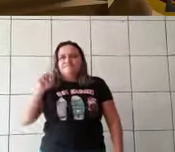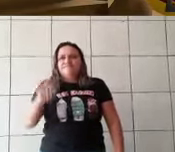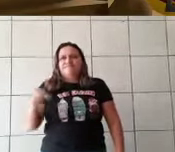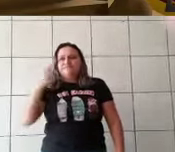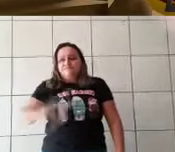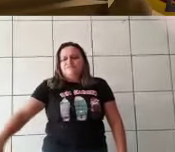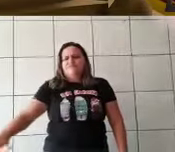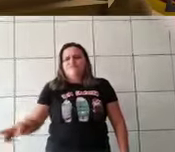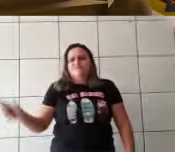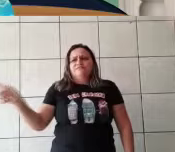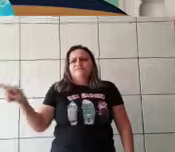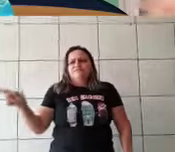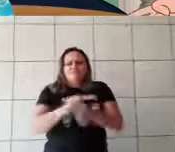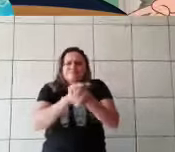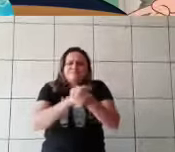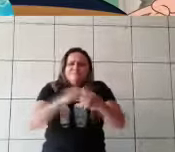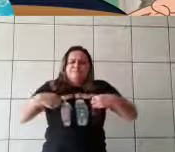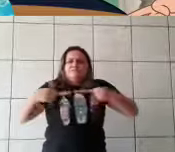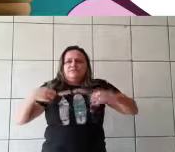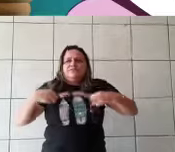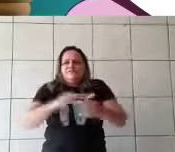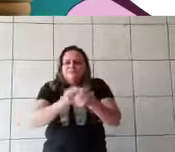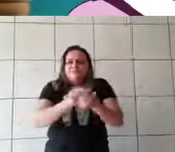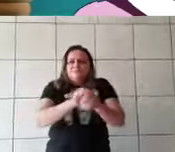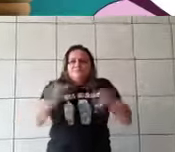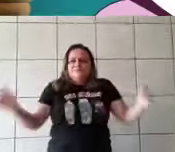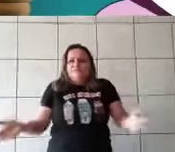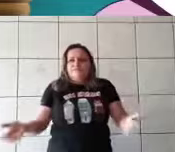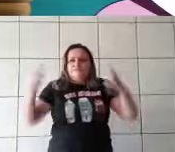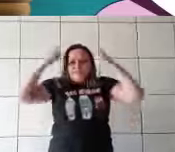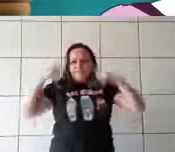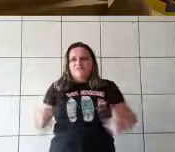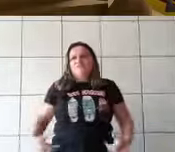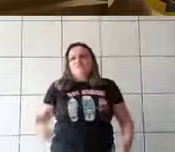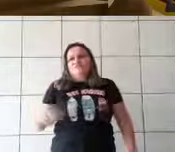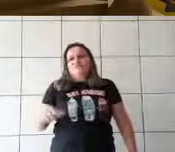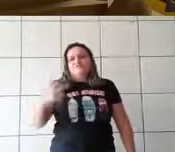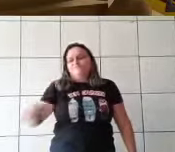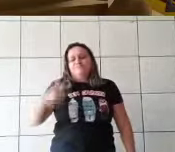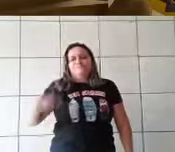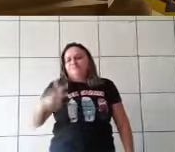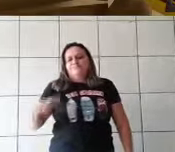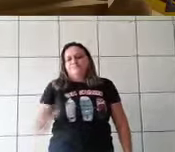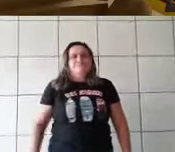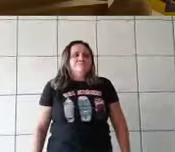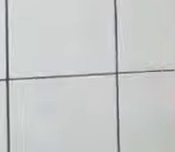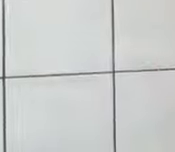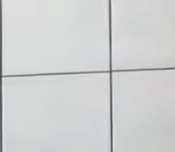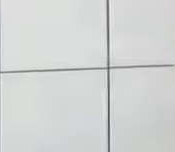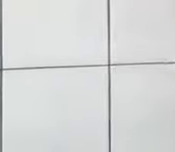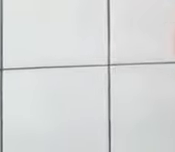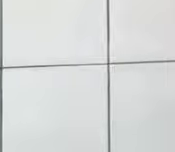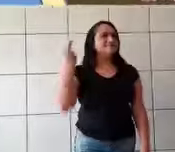Limpe o chão novamente. Ainda não ficou limpo. Você não lavou a roupa. Agora não tenho nada decente para vestir.